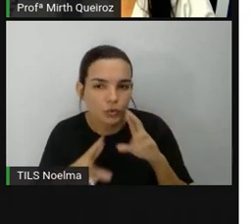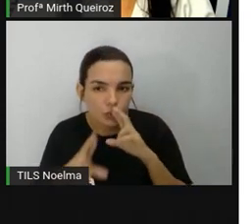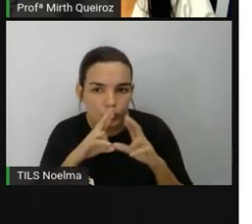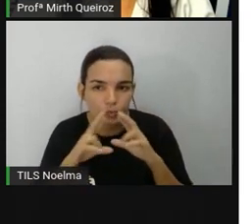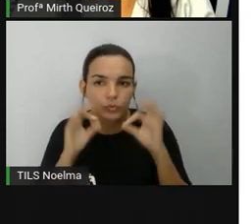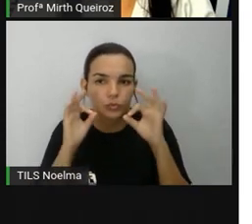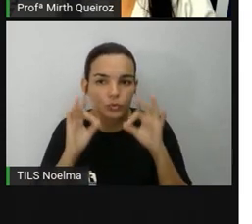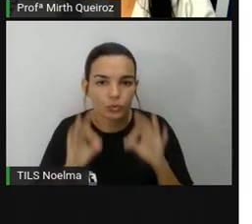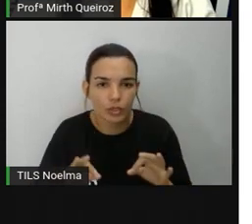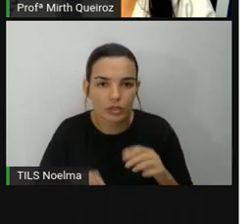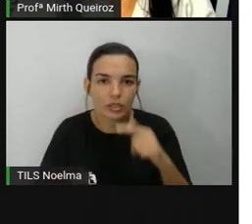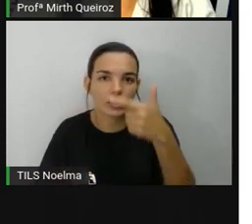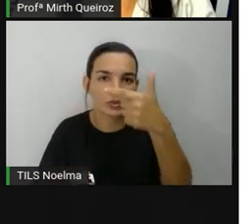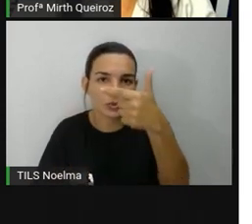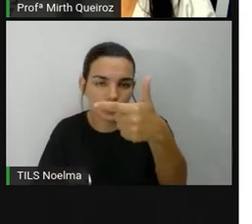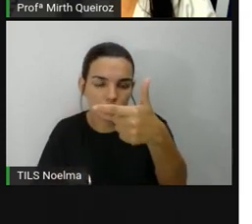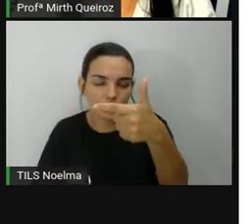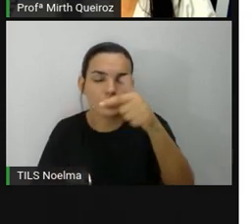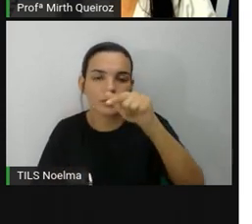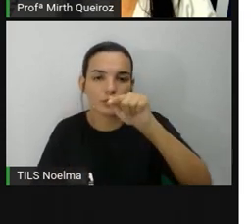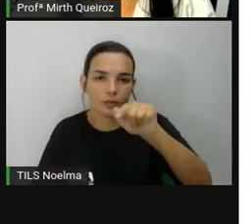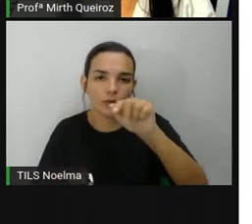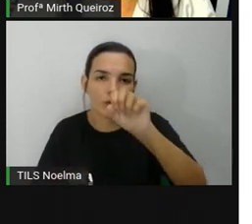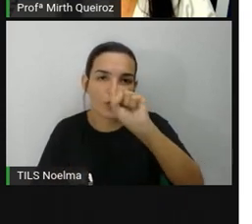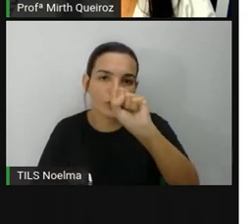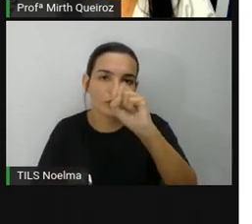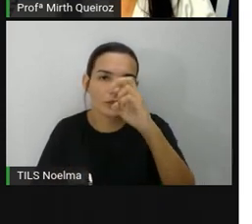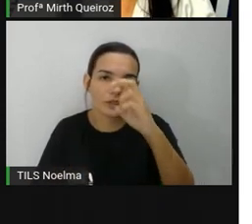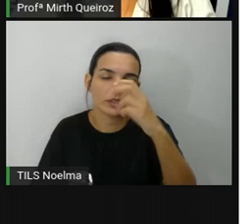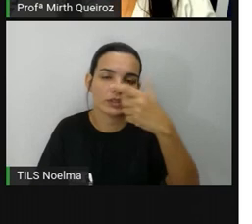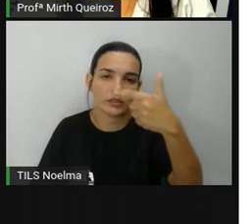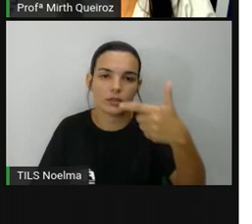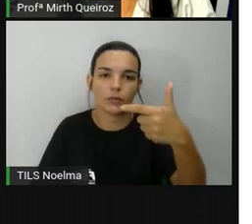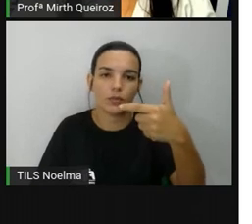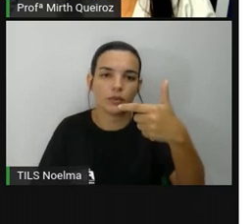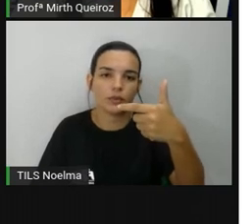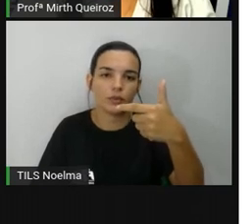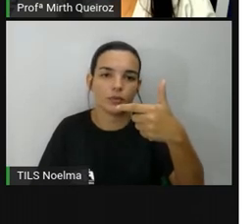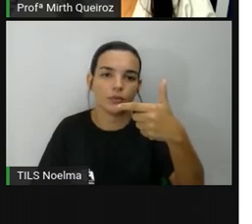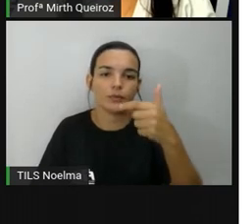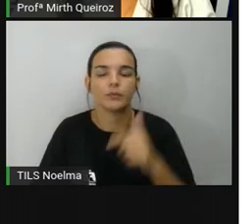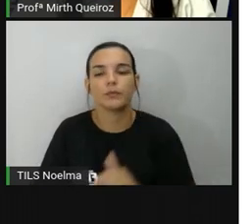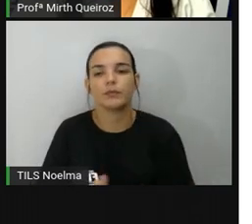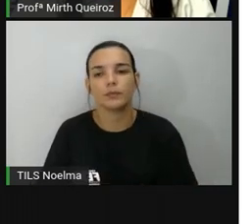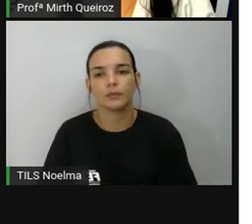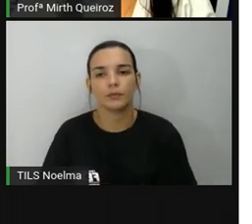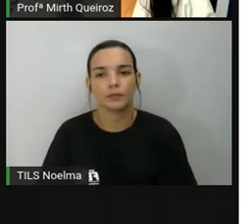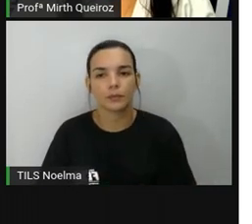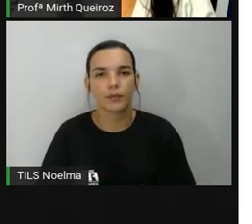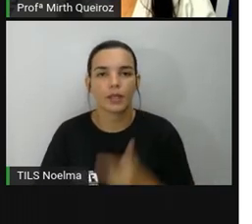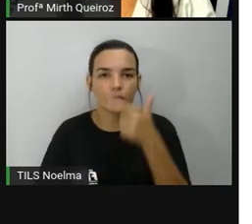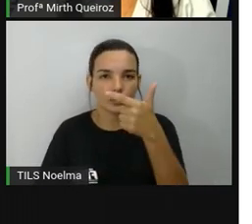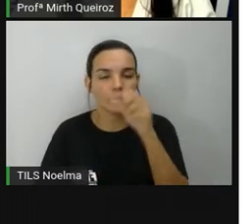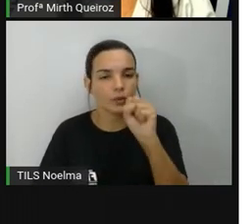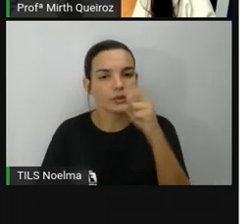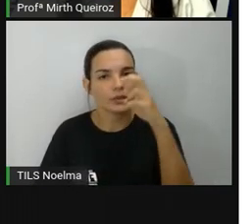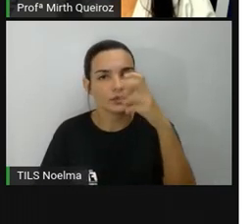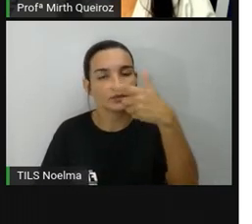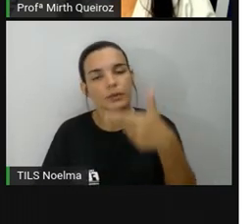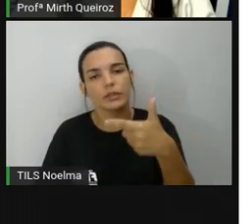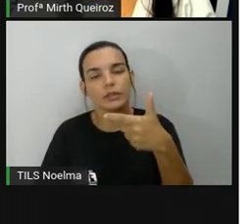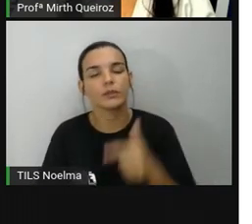Vai 1, fica o 2. 4 vezes 1, 4. E 1, 5. 4 vezes 7, 28. Dando aí o quê? 2